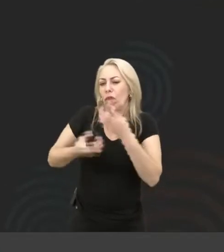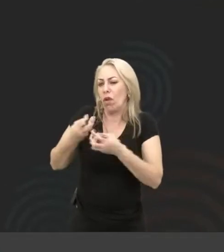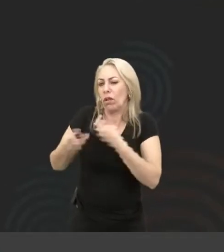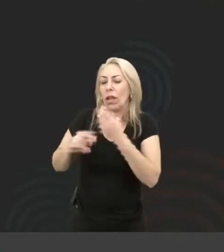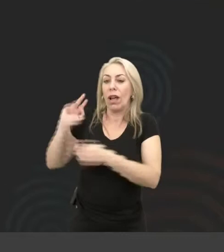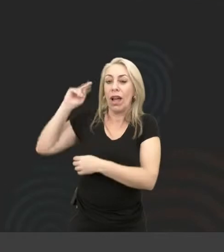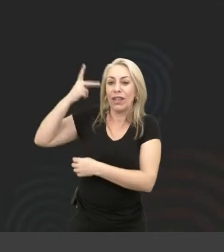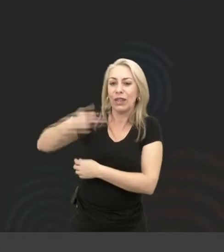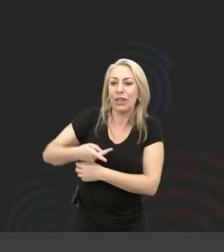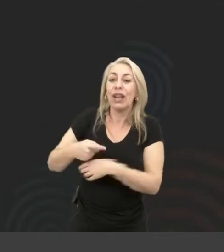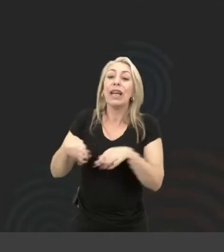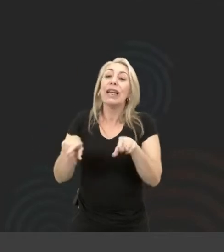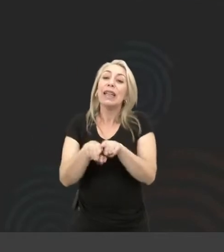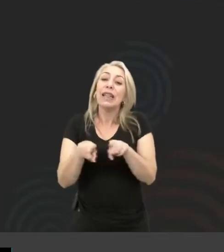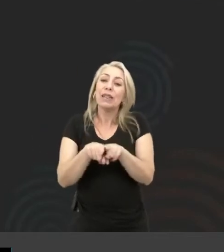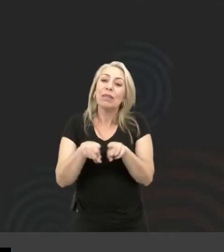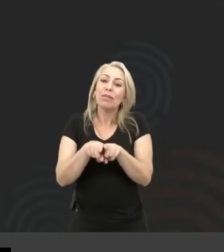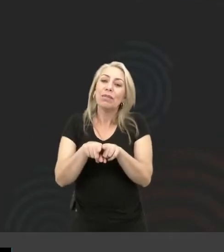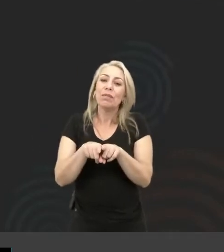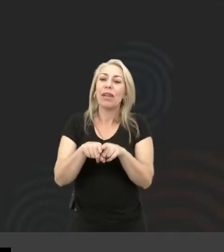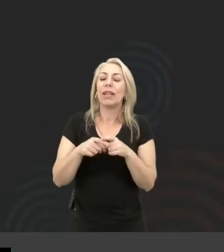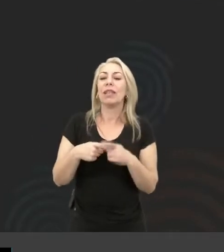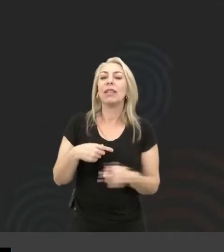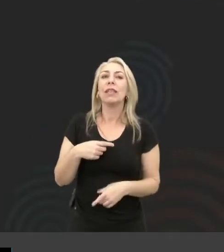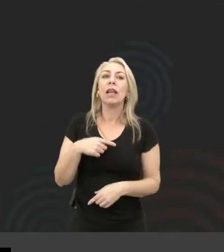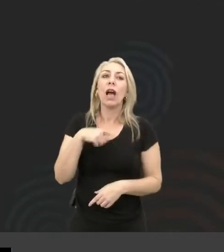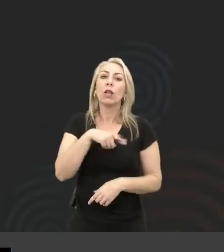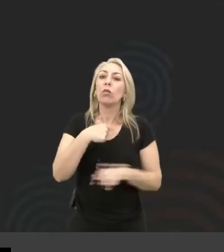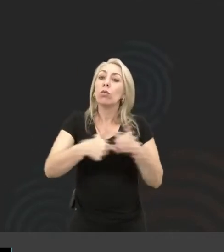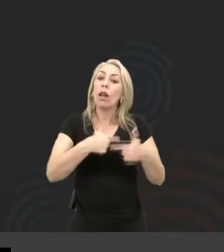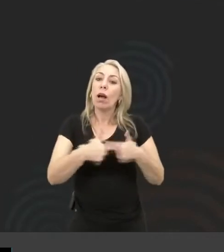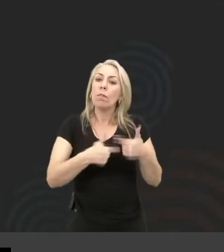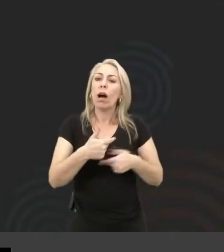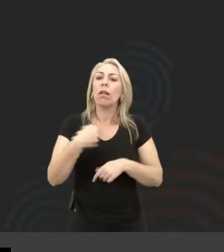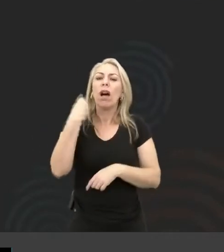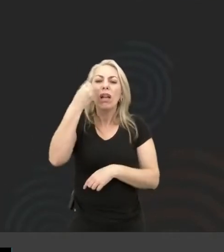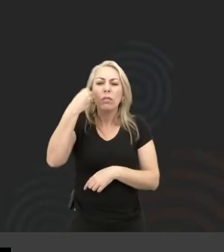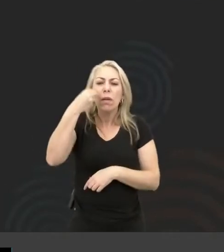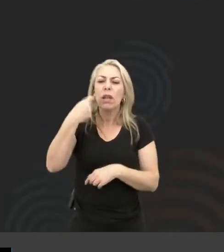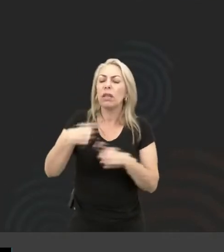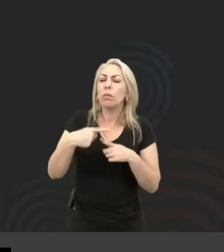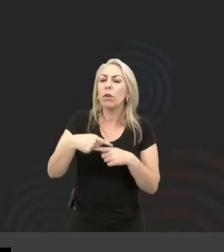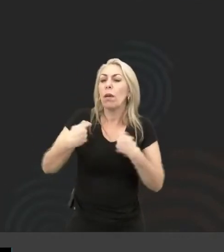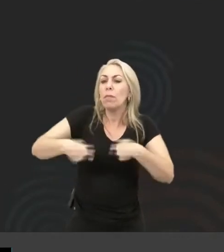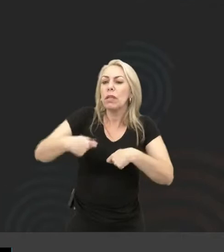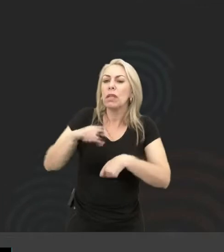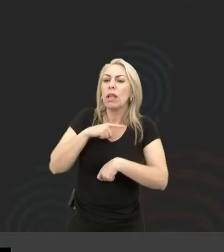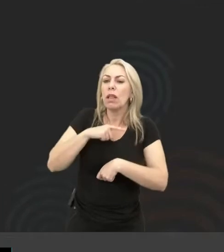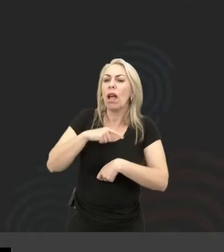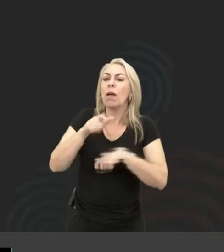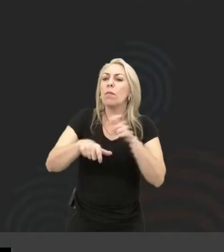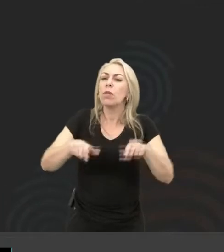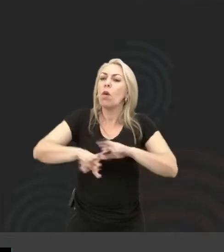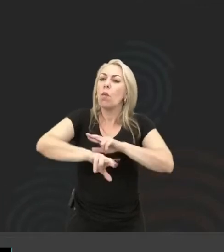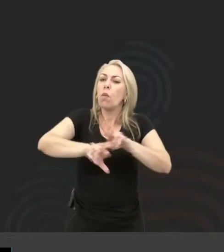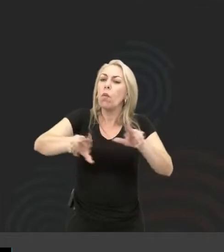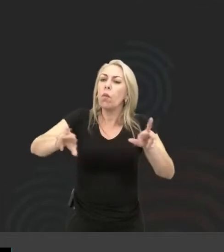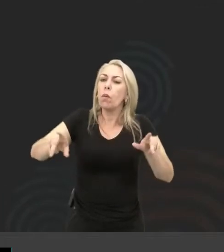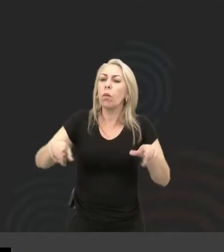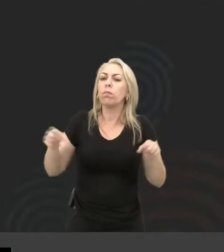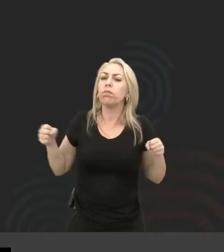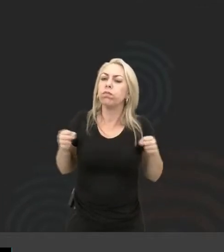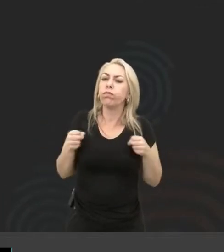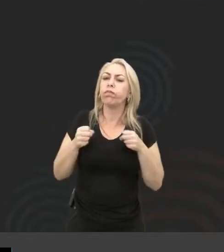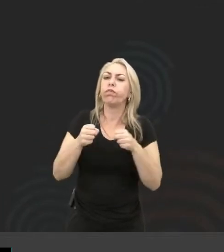né? E também da expertise de vocês, do porquê que a gente precisa ter pessoas diversas, todas as